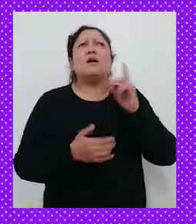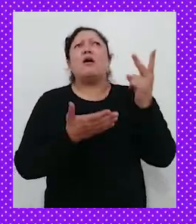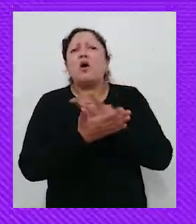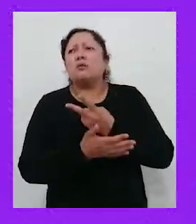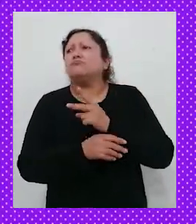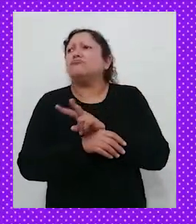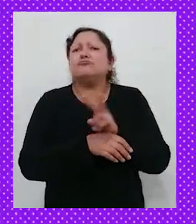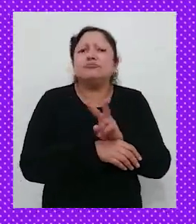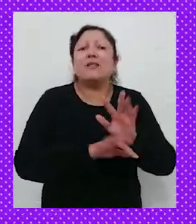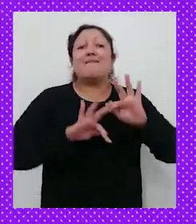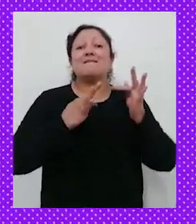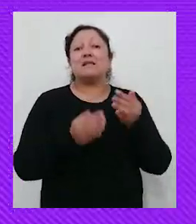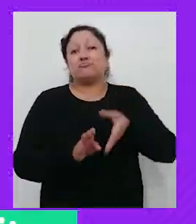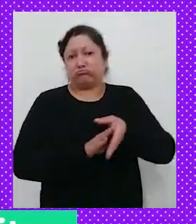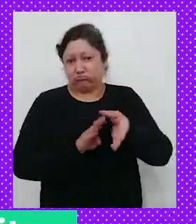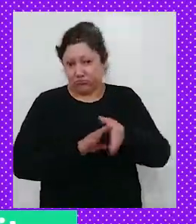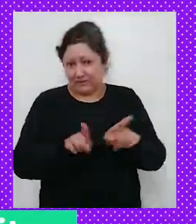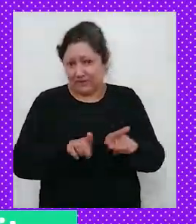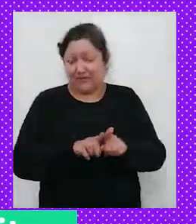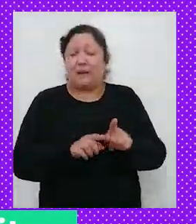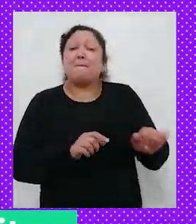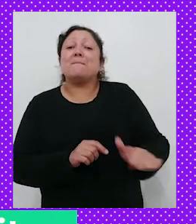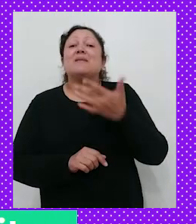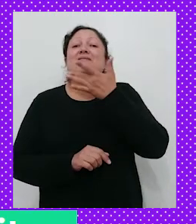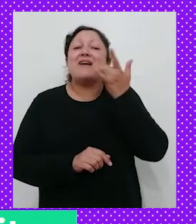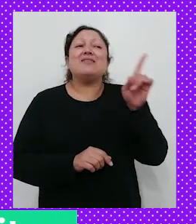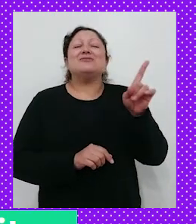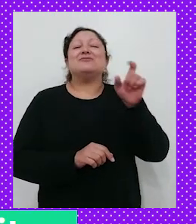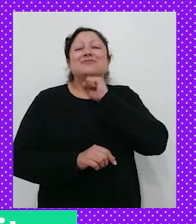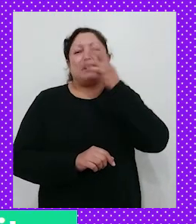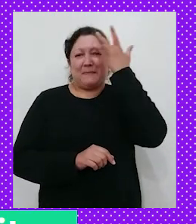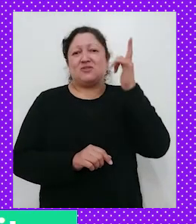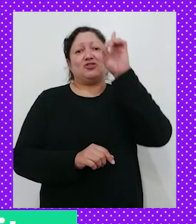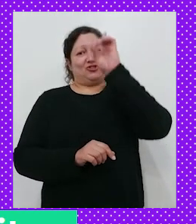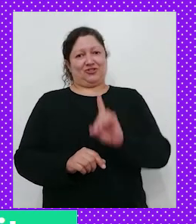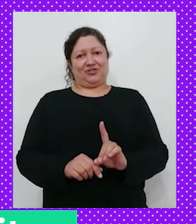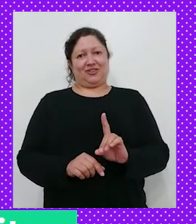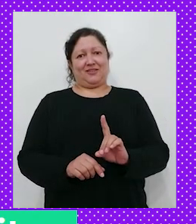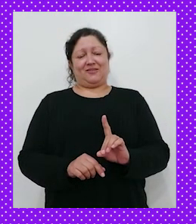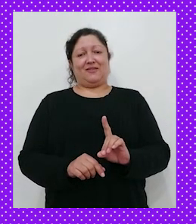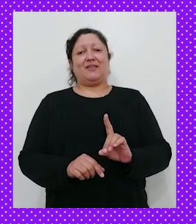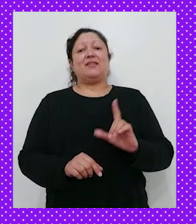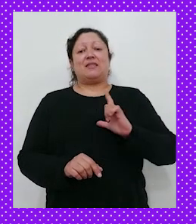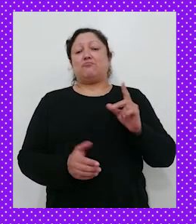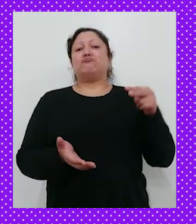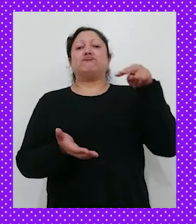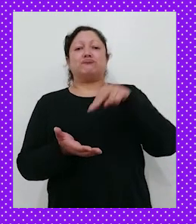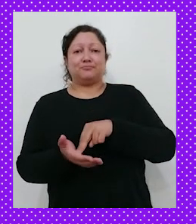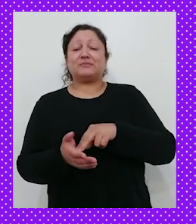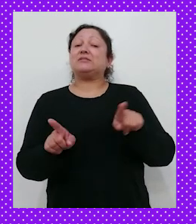de situações e orientação familiar. Tudo isso para facilitar o acesso dos idosos aos seus direitos. De maneira